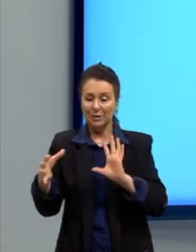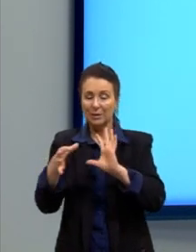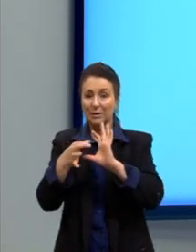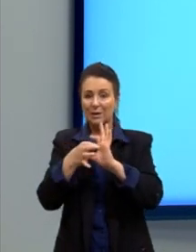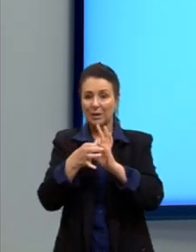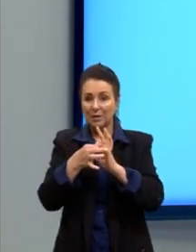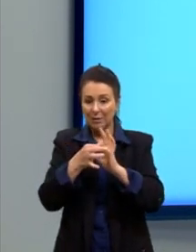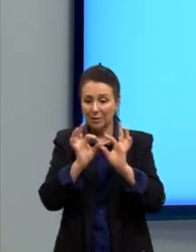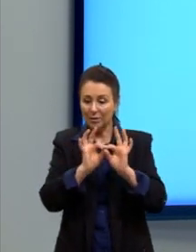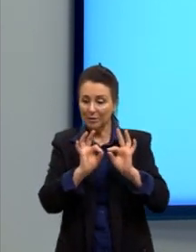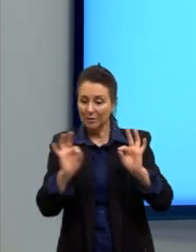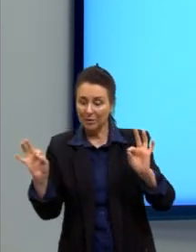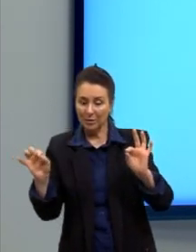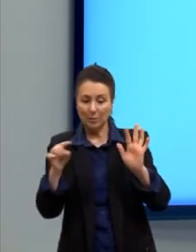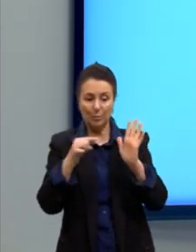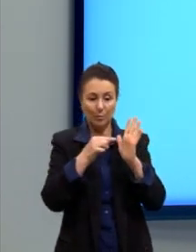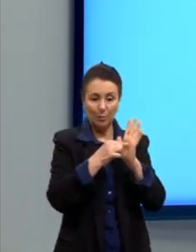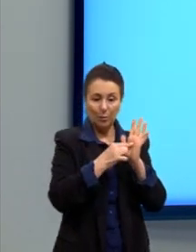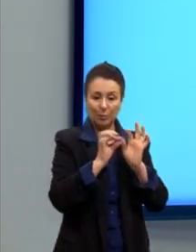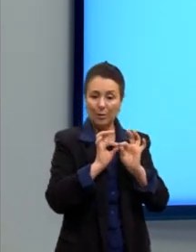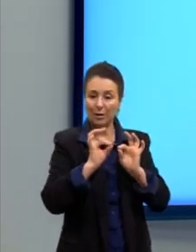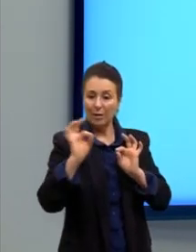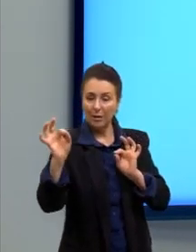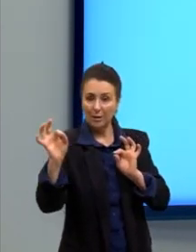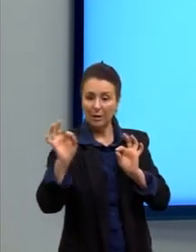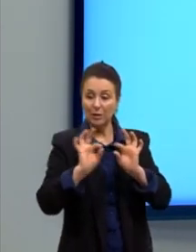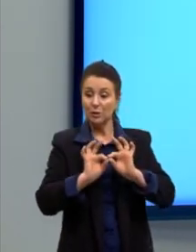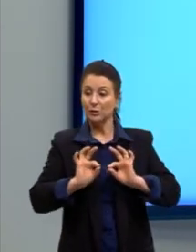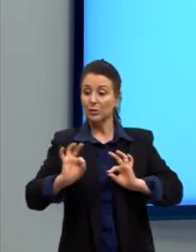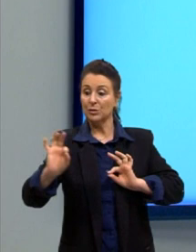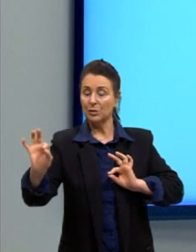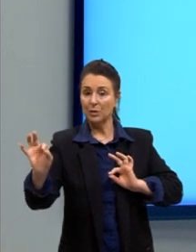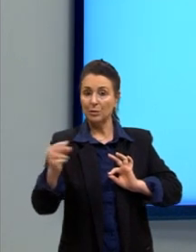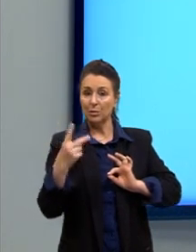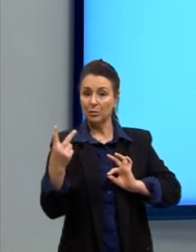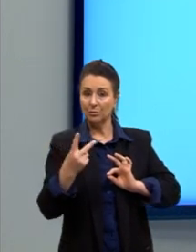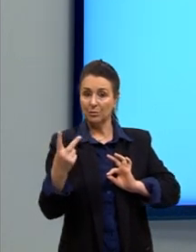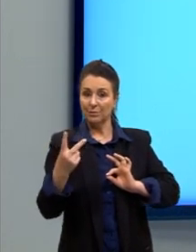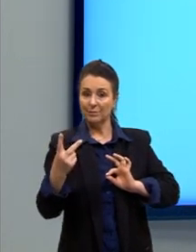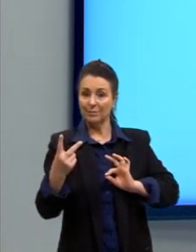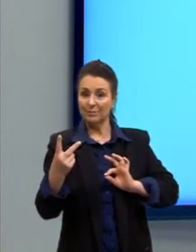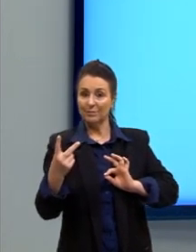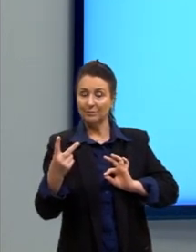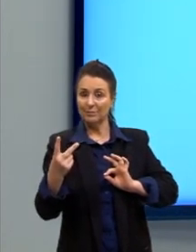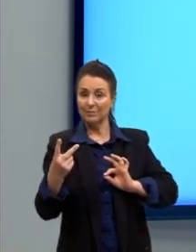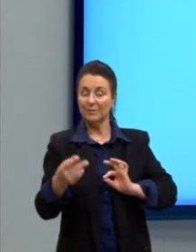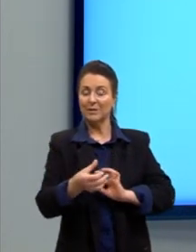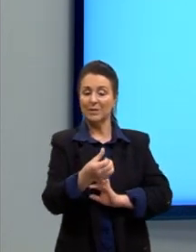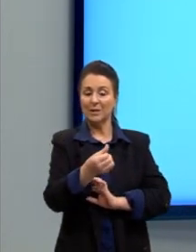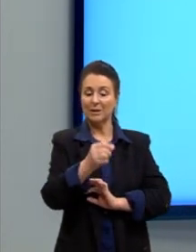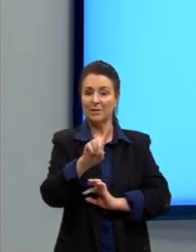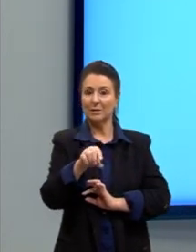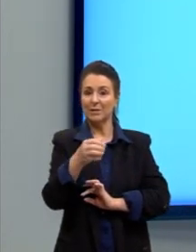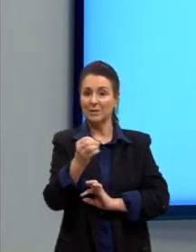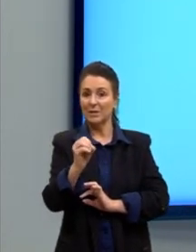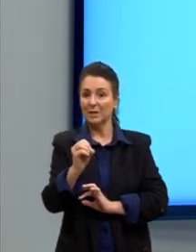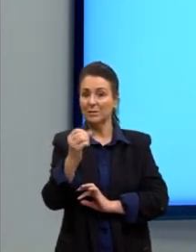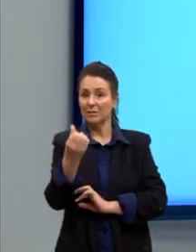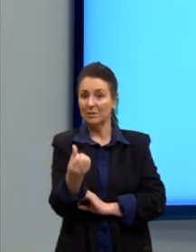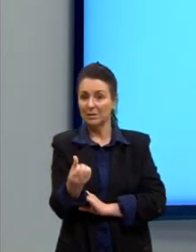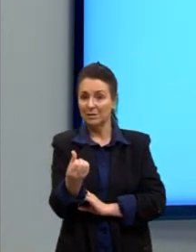O ponto até a reta, a distância entre eles seria justamente de 6,06,